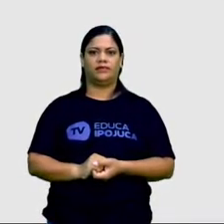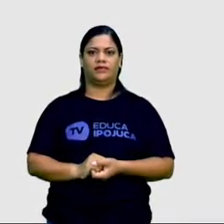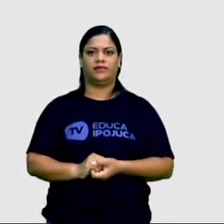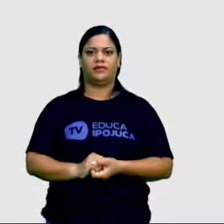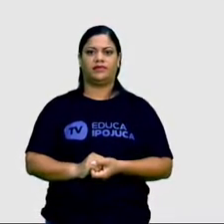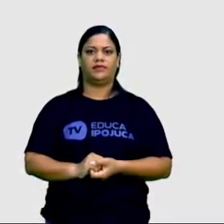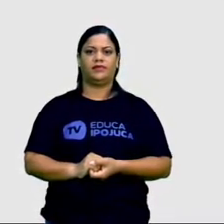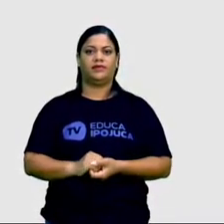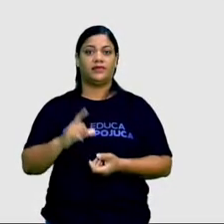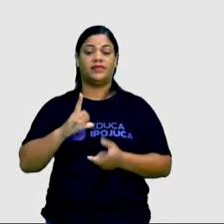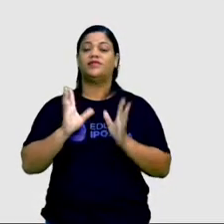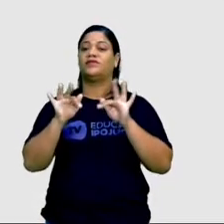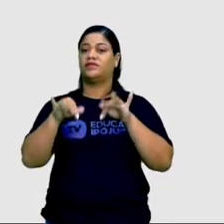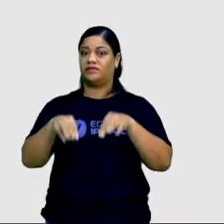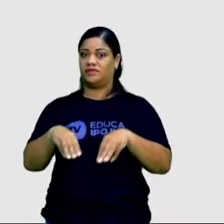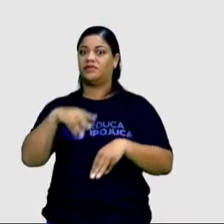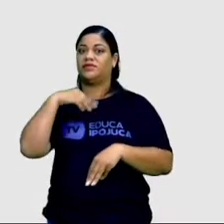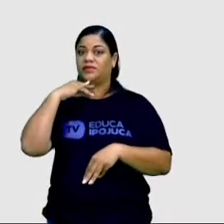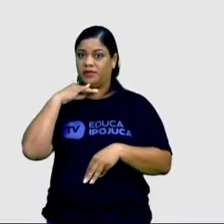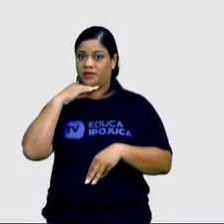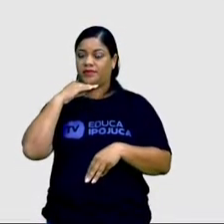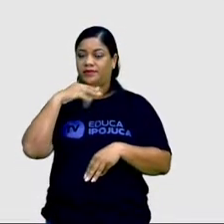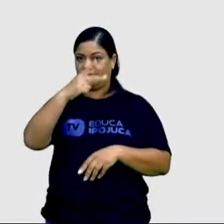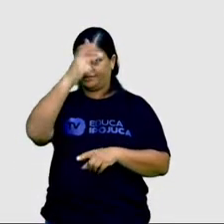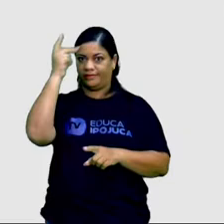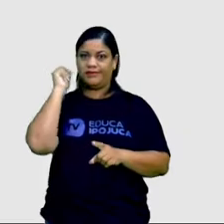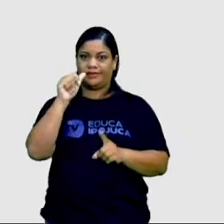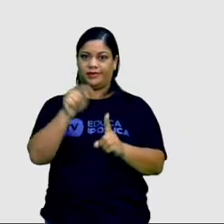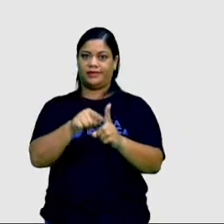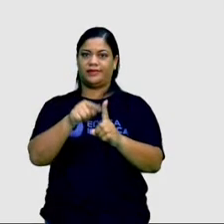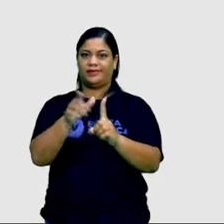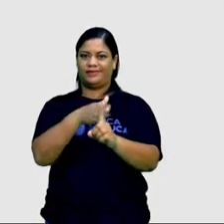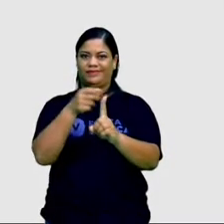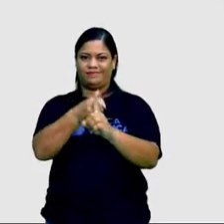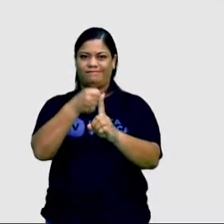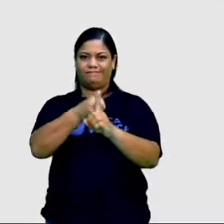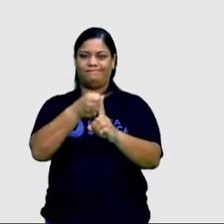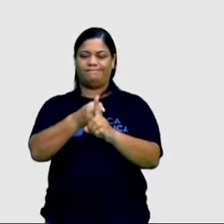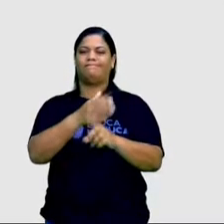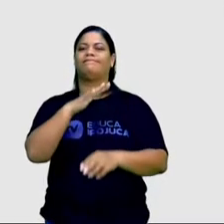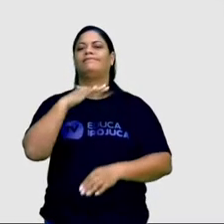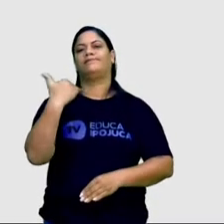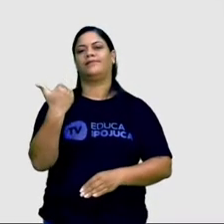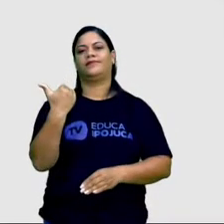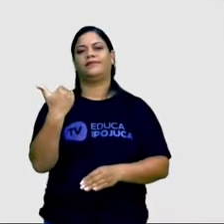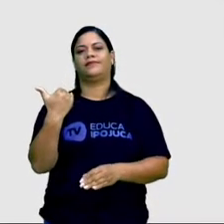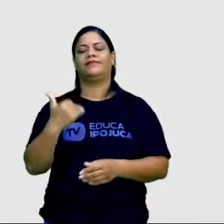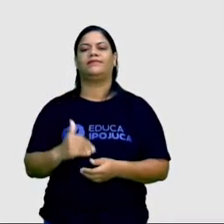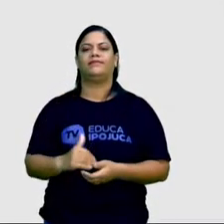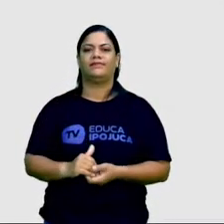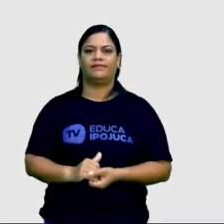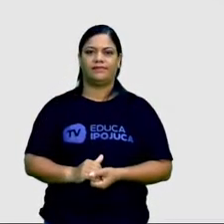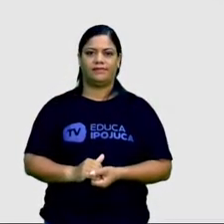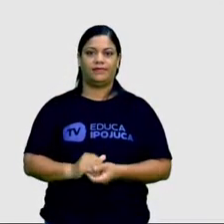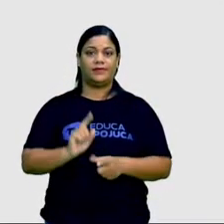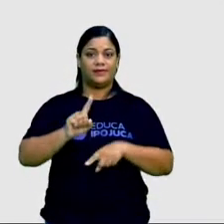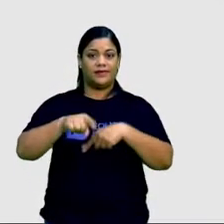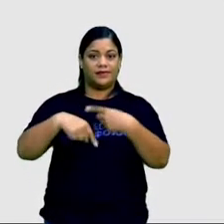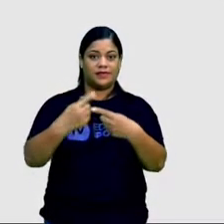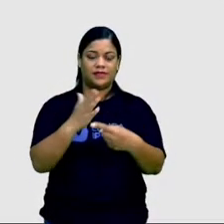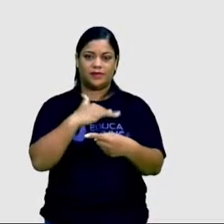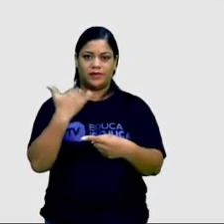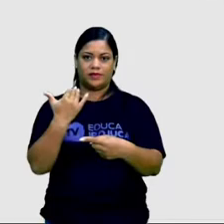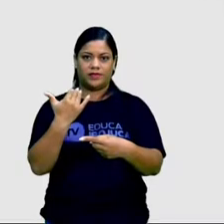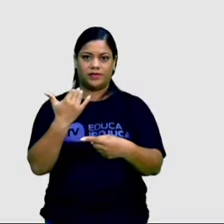caso teve um fim trágico, pois a vítima acabou vindo a óbito. Entretanto, após a sua